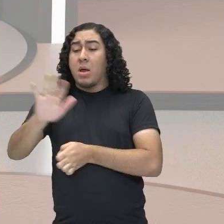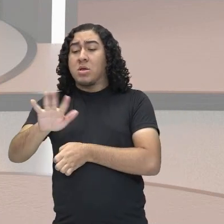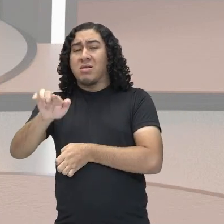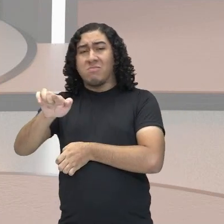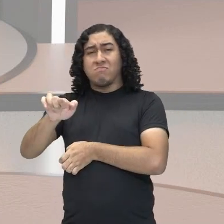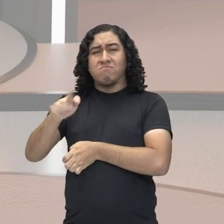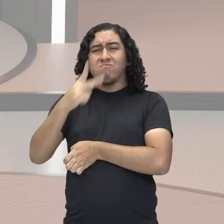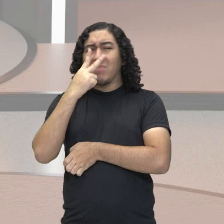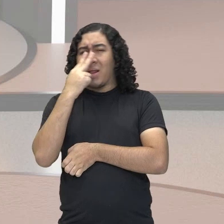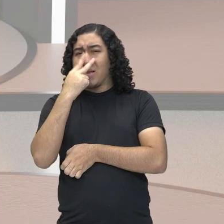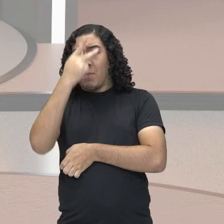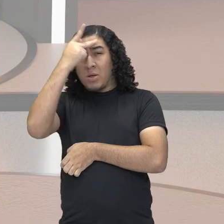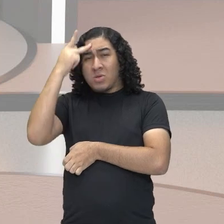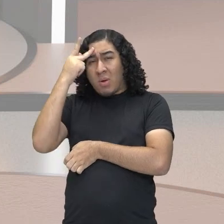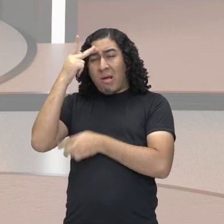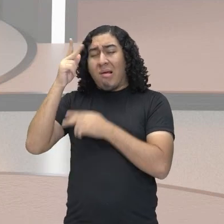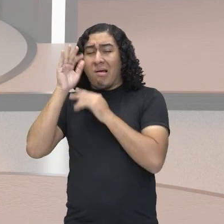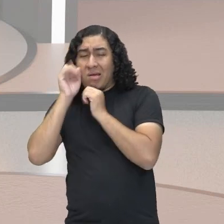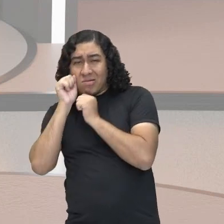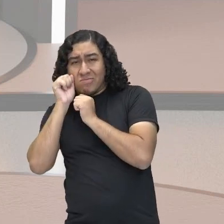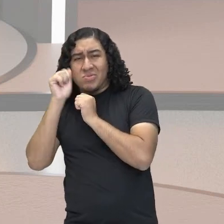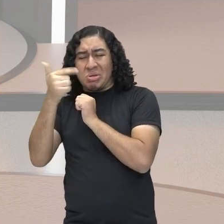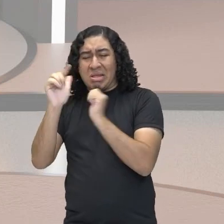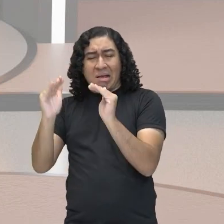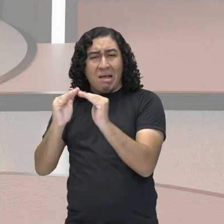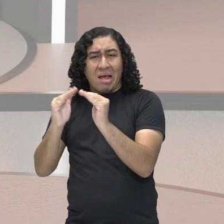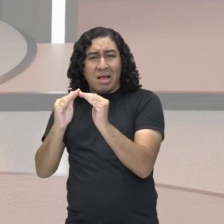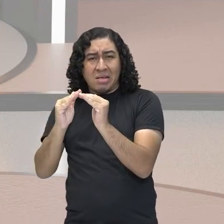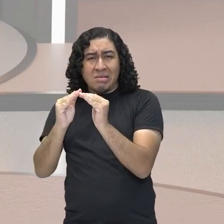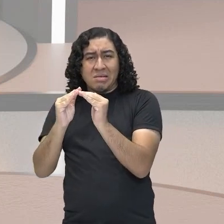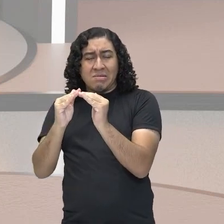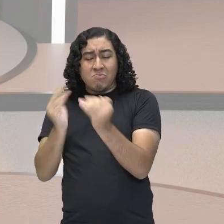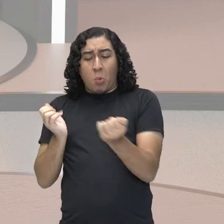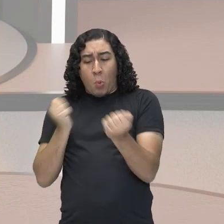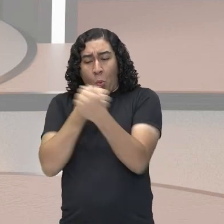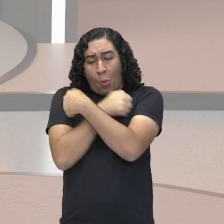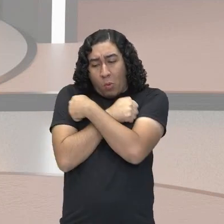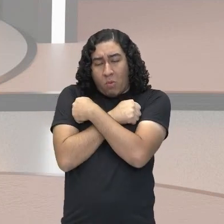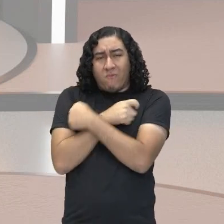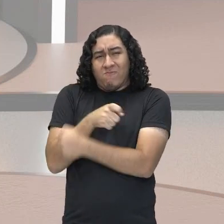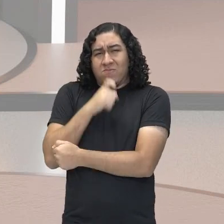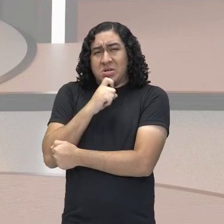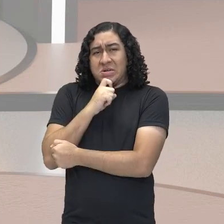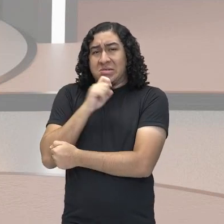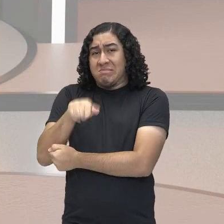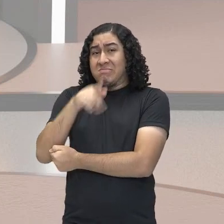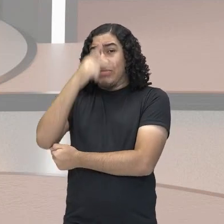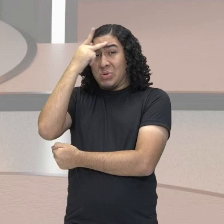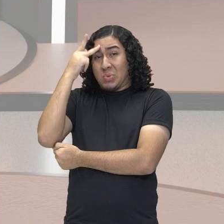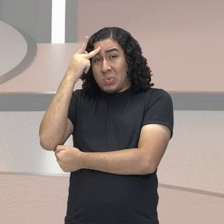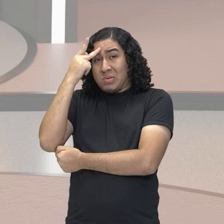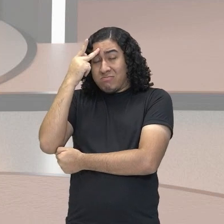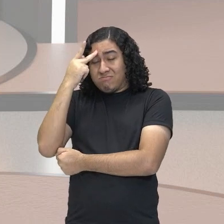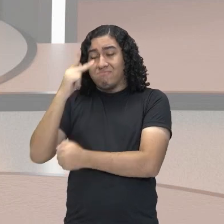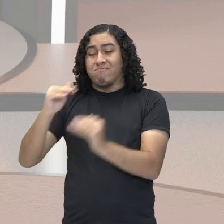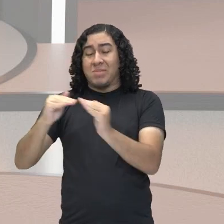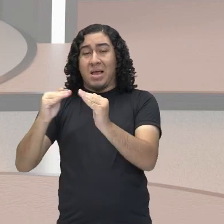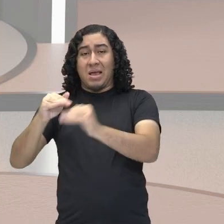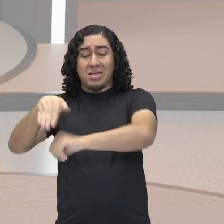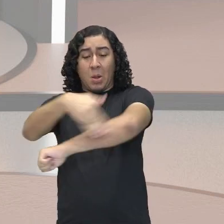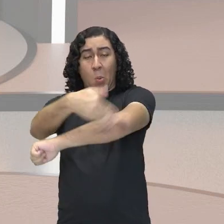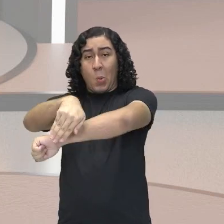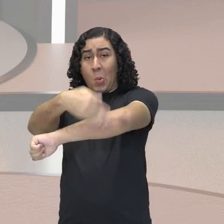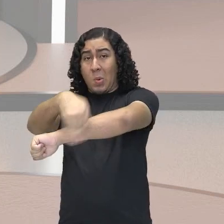que não é tão legal, que nos traz até preocupação, que é o indivíduo em situação de rua.